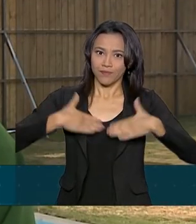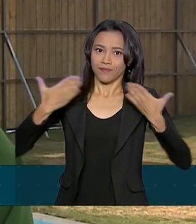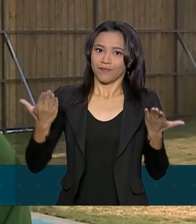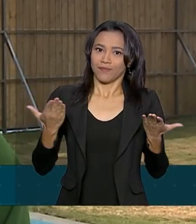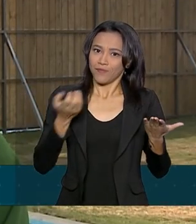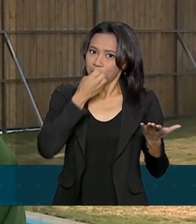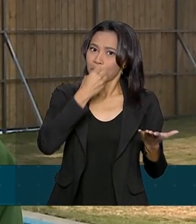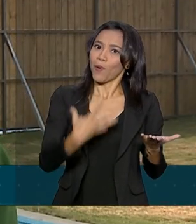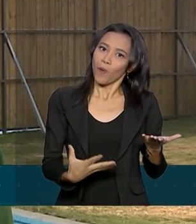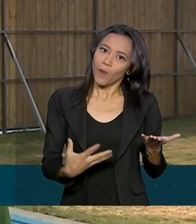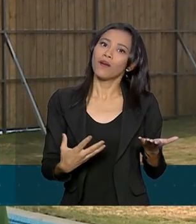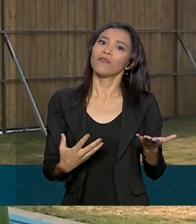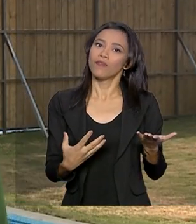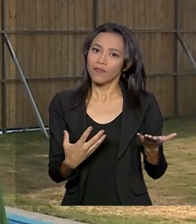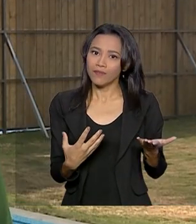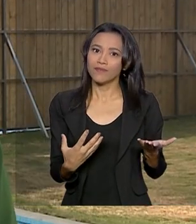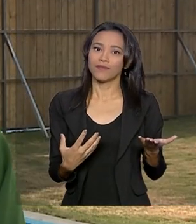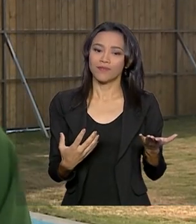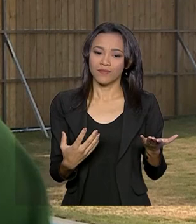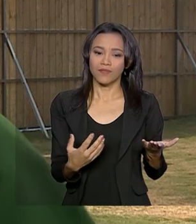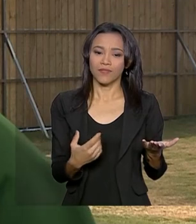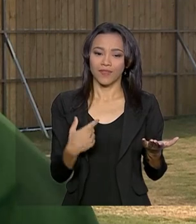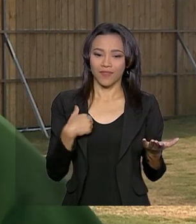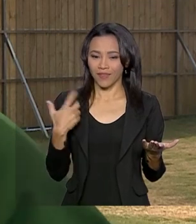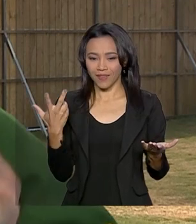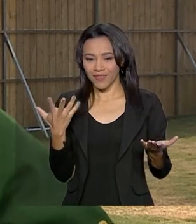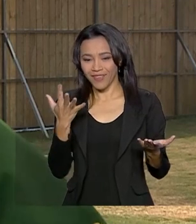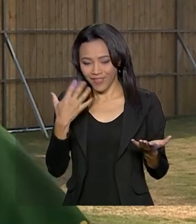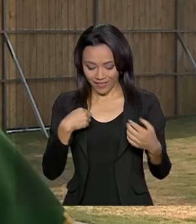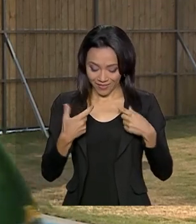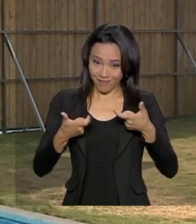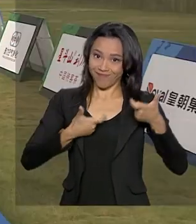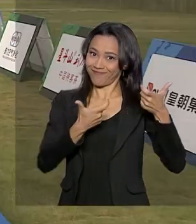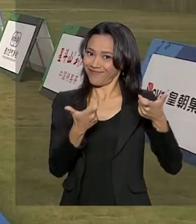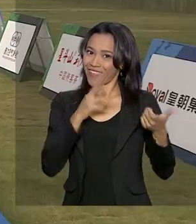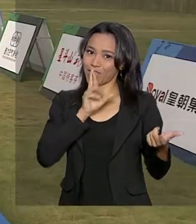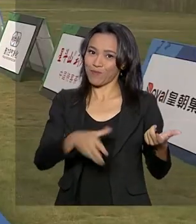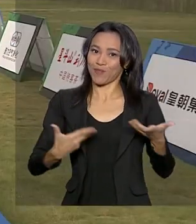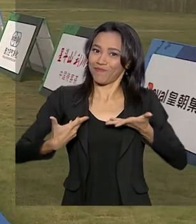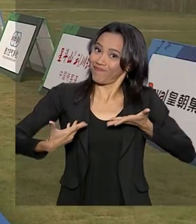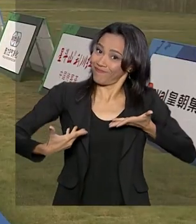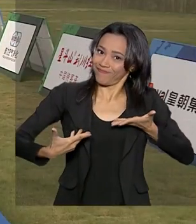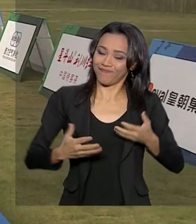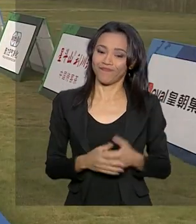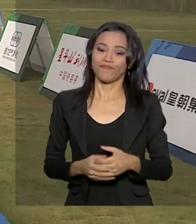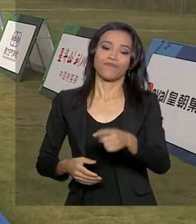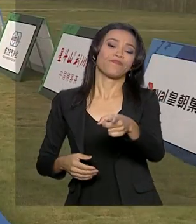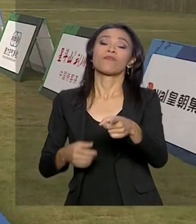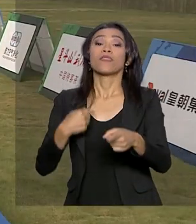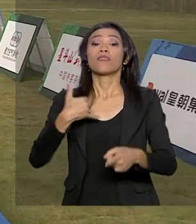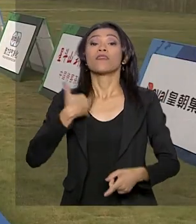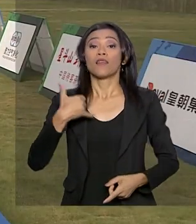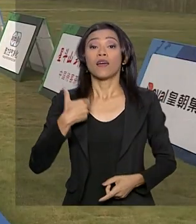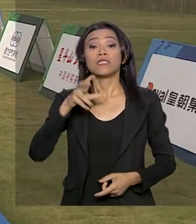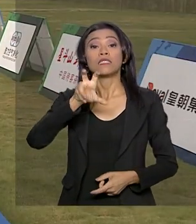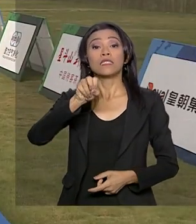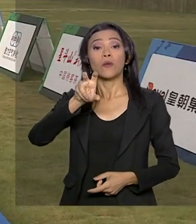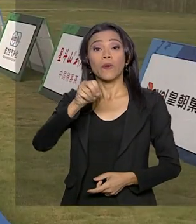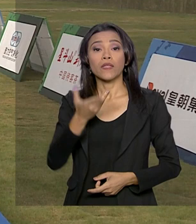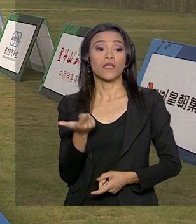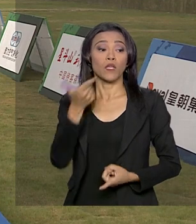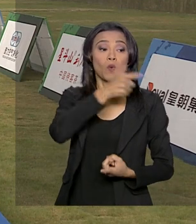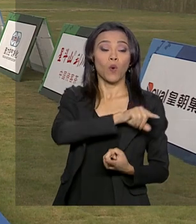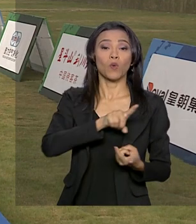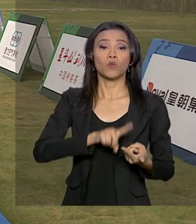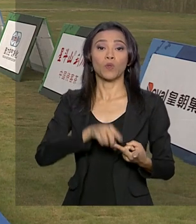boa e acho que está aqui o resultado. O Juan tem 50 anos de idade, enquanto Marcos